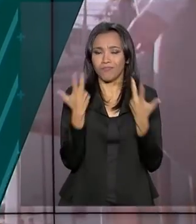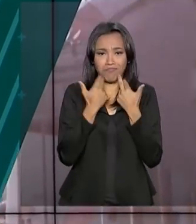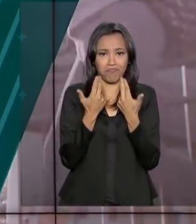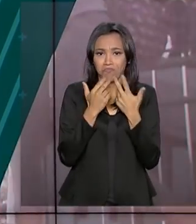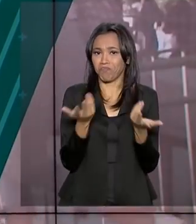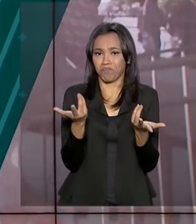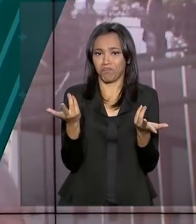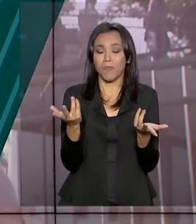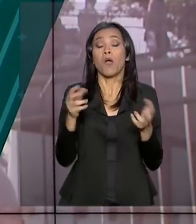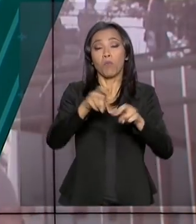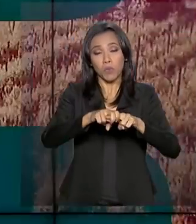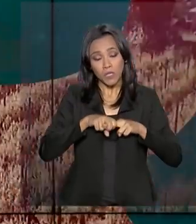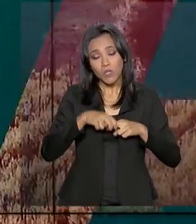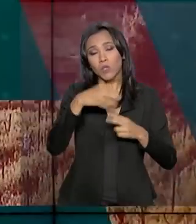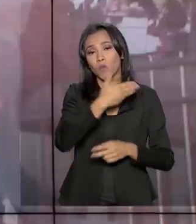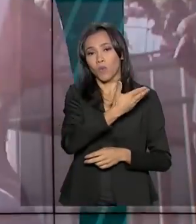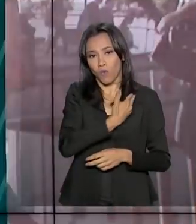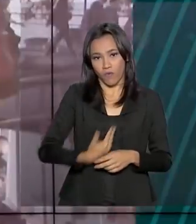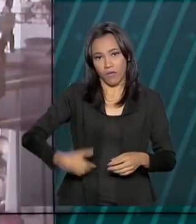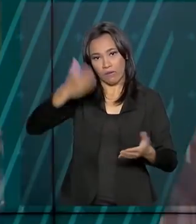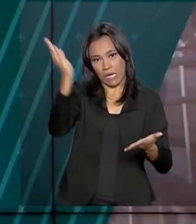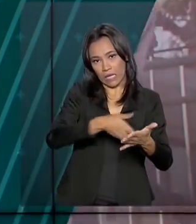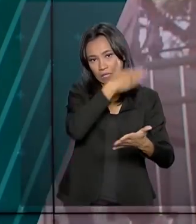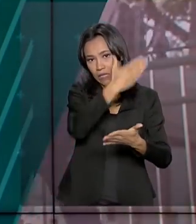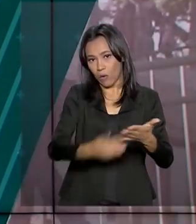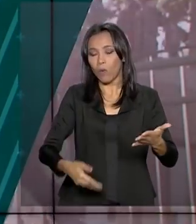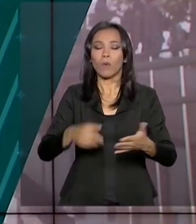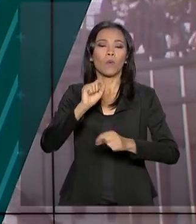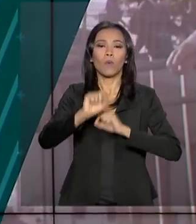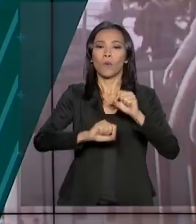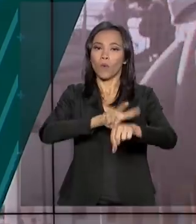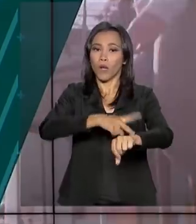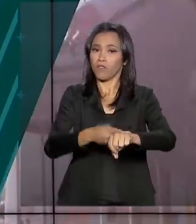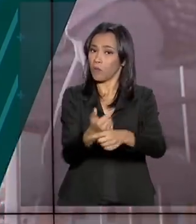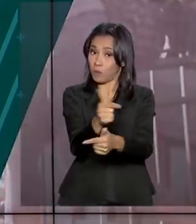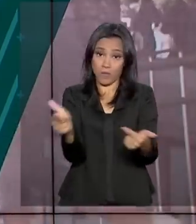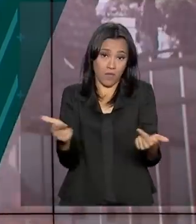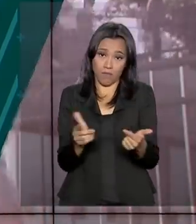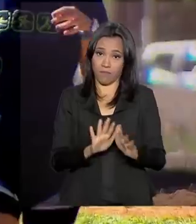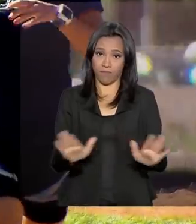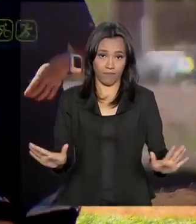Por isso, o governo revogou o decreto e o horário de verão não existe mais.